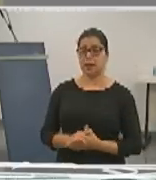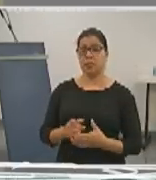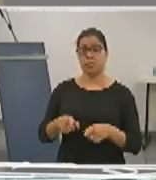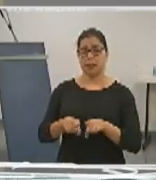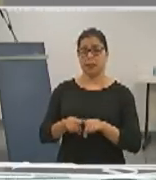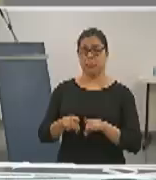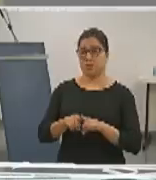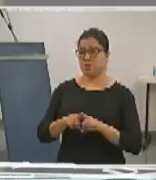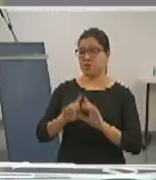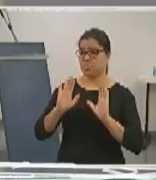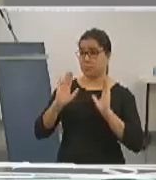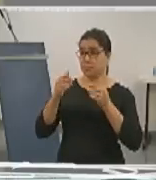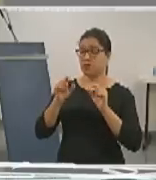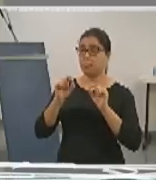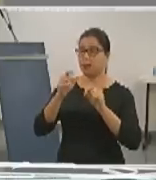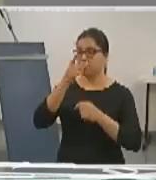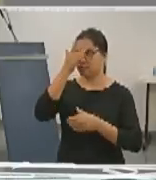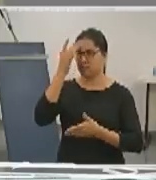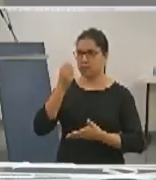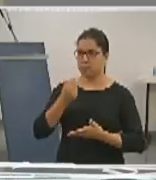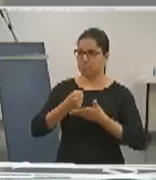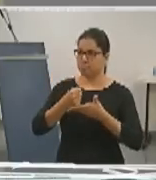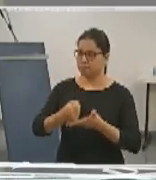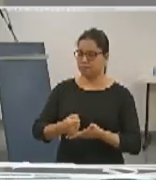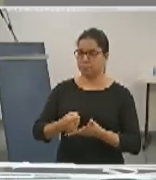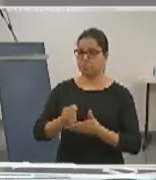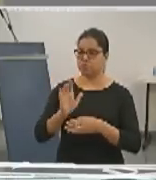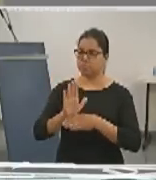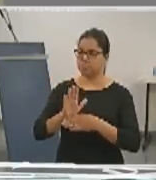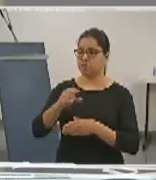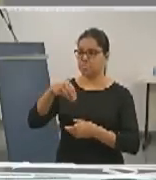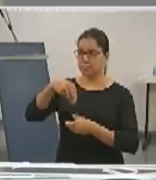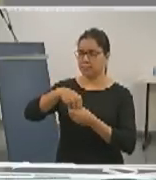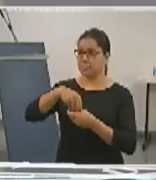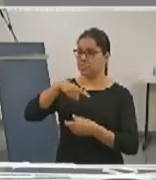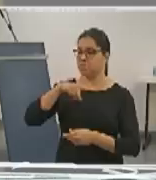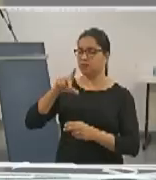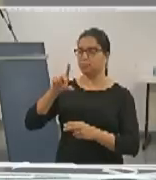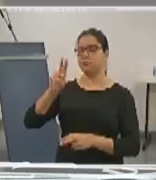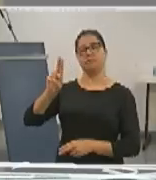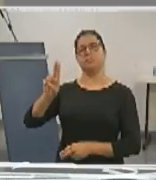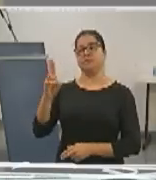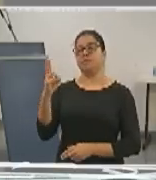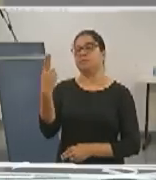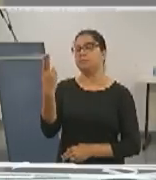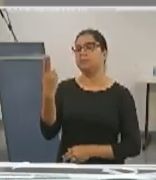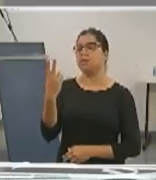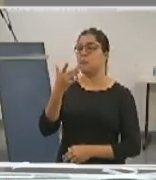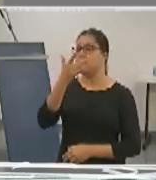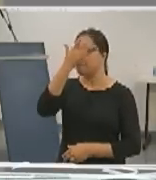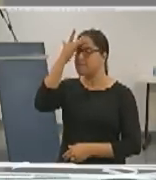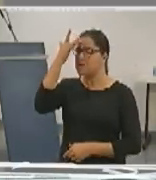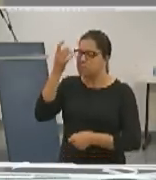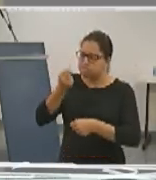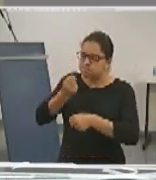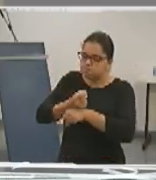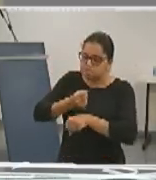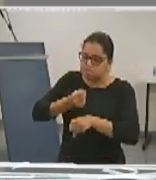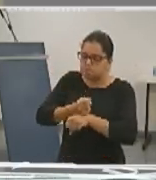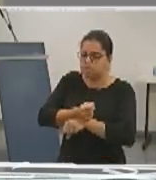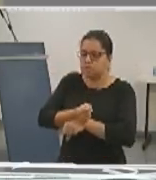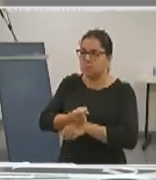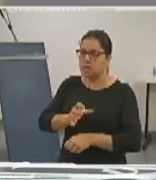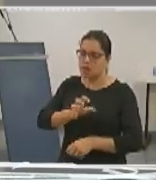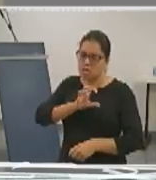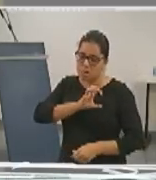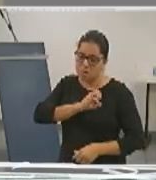aos colaboradores e colaboradoras do HU. Pessoas tão dedicadas que entregam todo o seu profissionalismo, amor